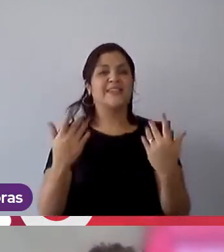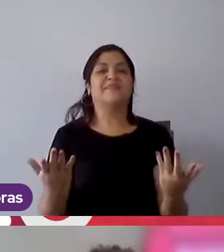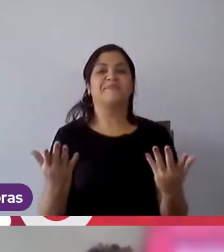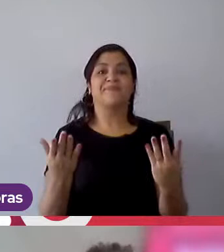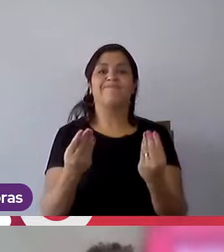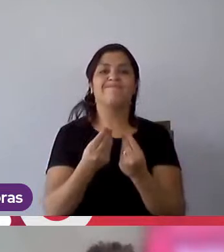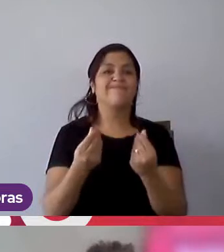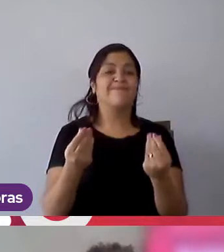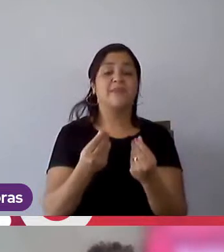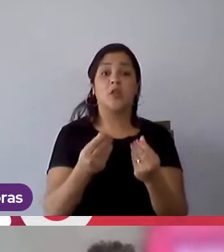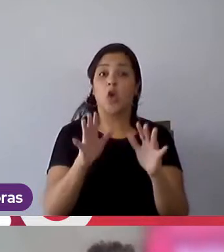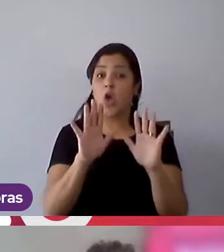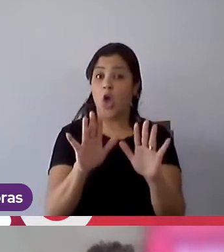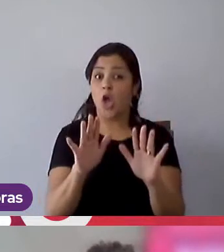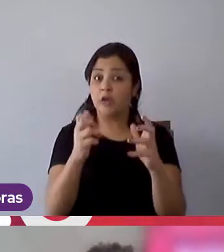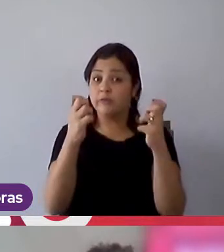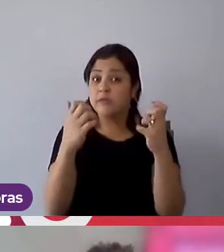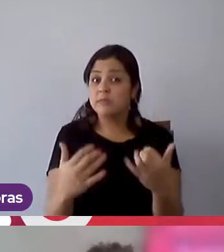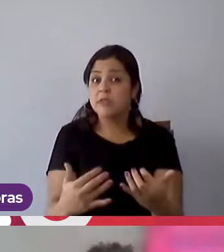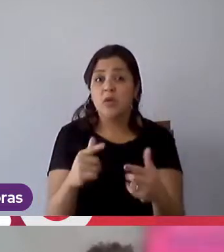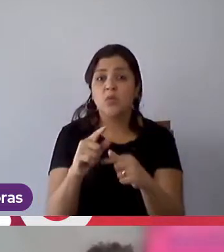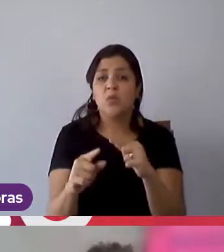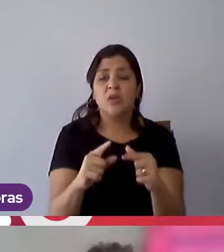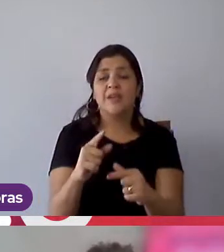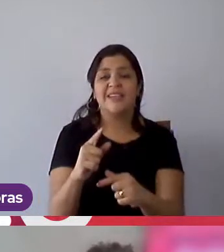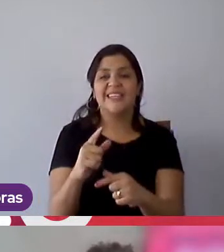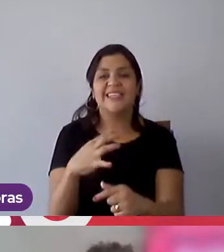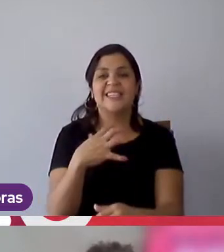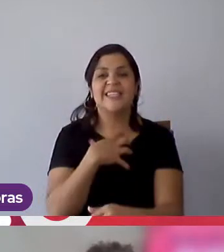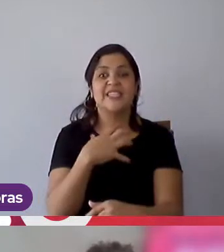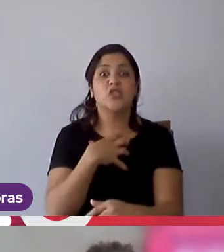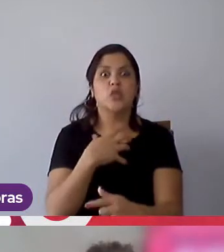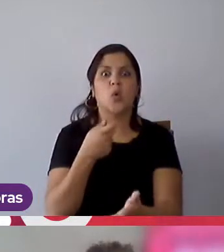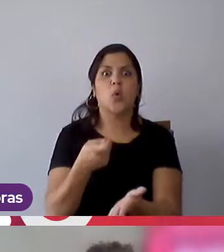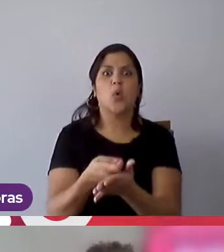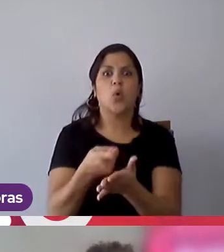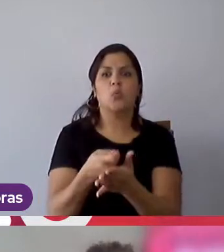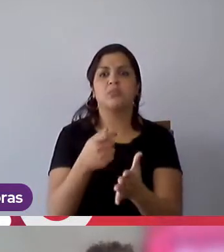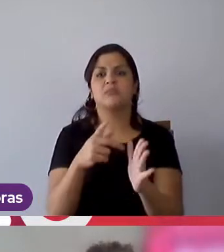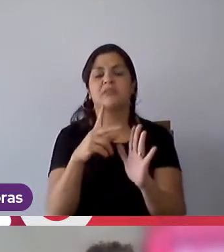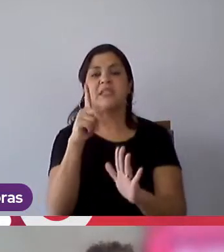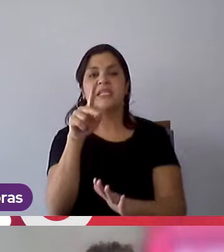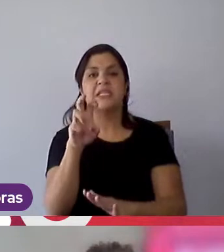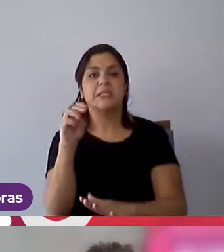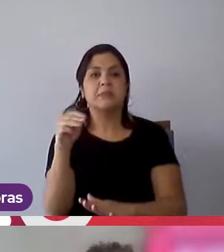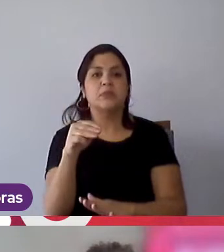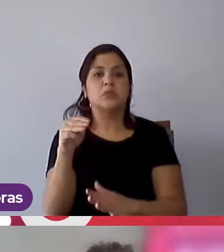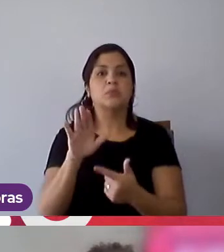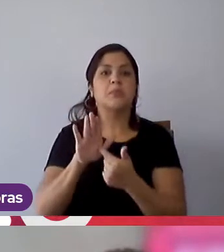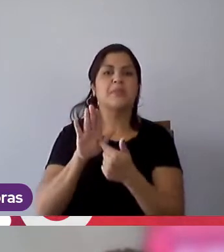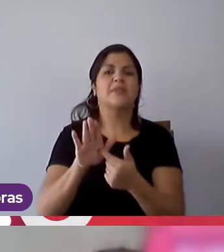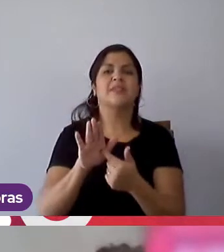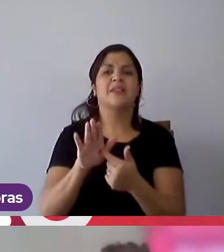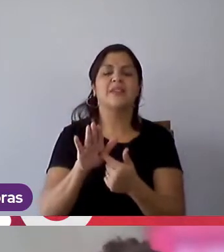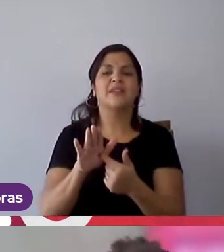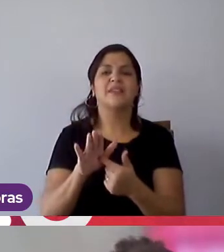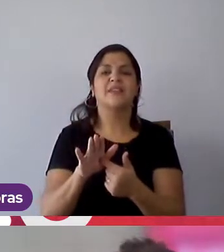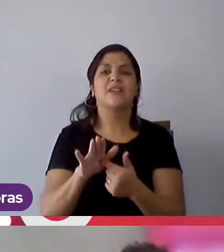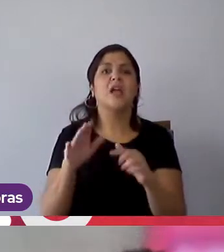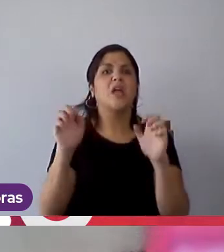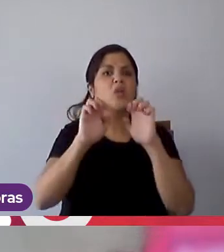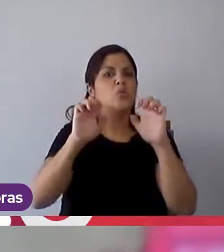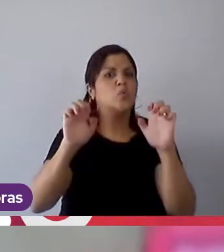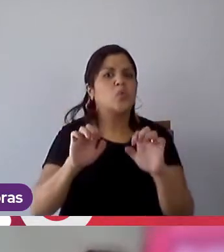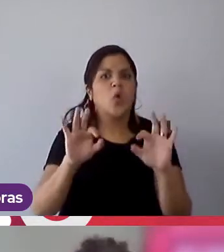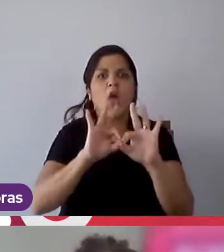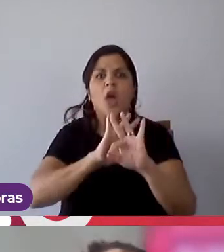eu vou quebrar um pouquinho isso da mão delícia, não é exatamente como eles dizem assim, tipo, ai você vai ficar 15 minutinhos para apresentar isso, é bem estruturado, é